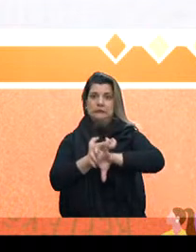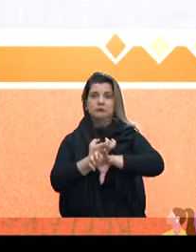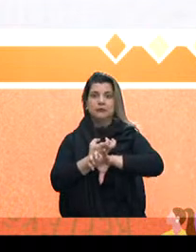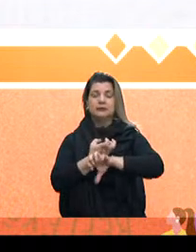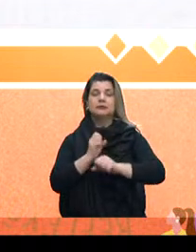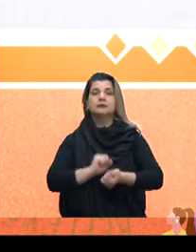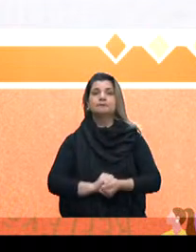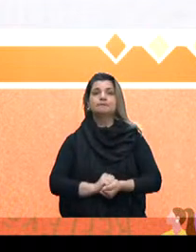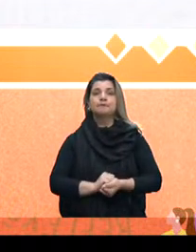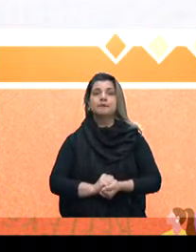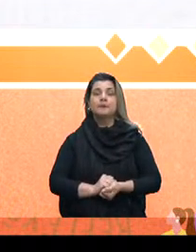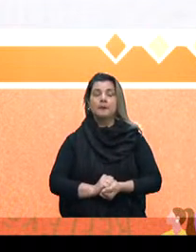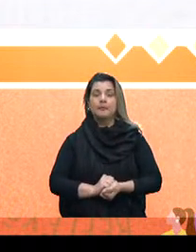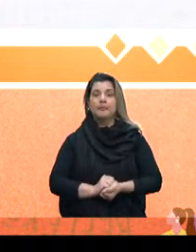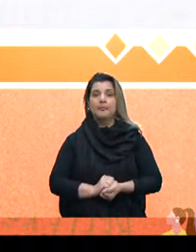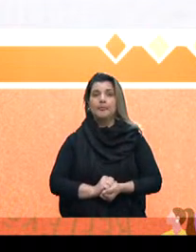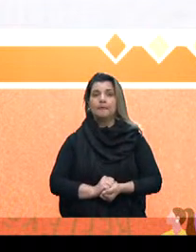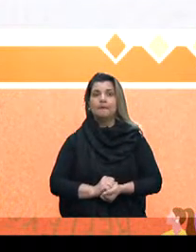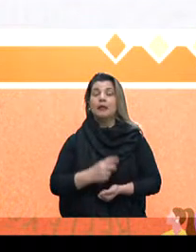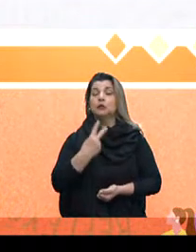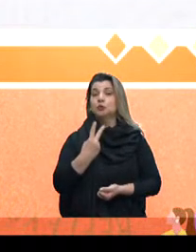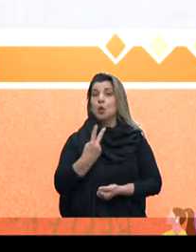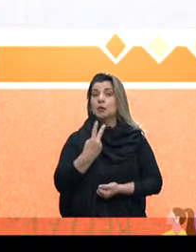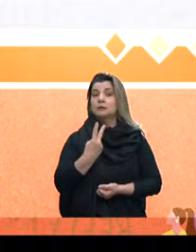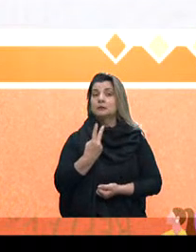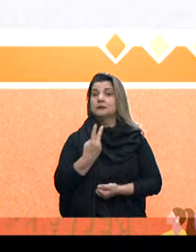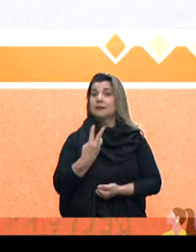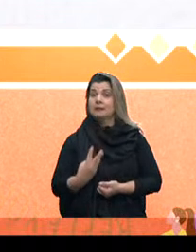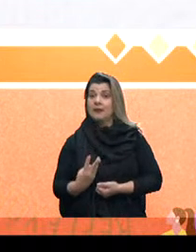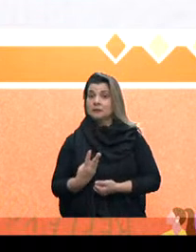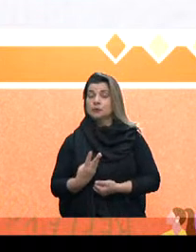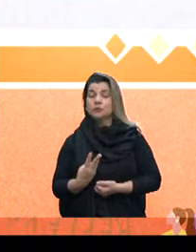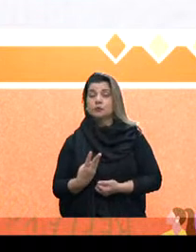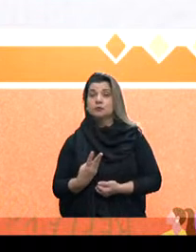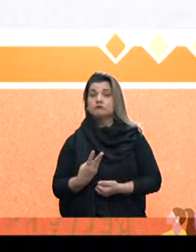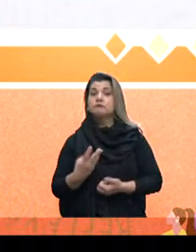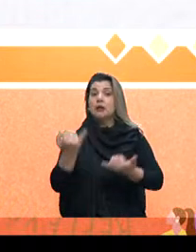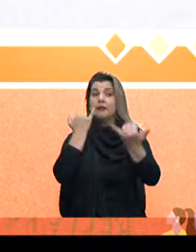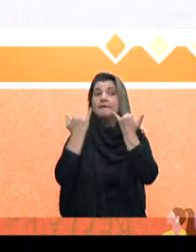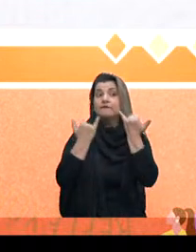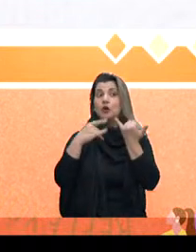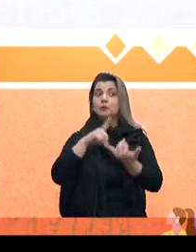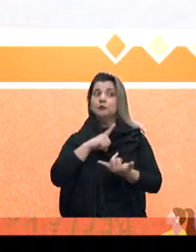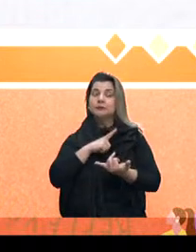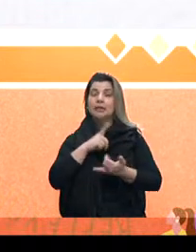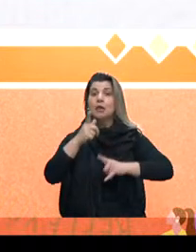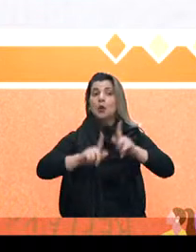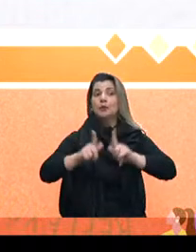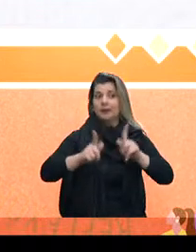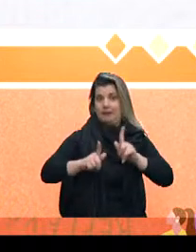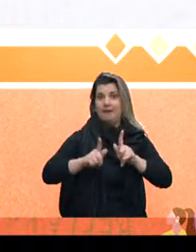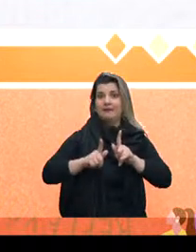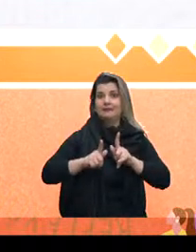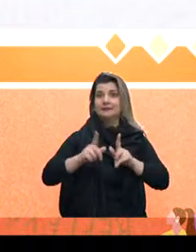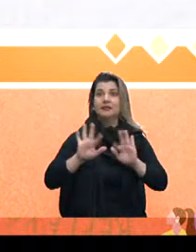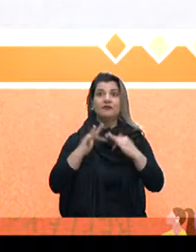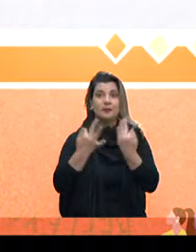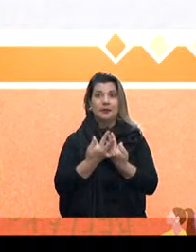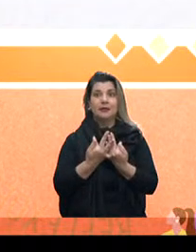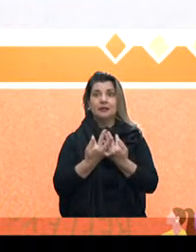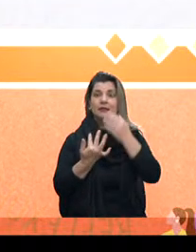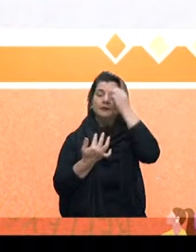ou seja, são dois terços que se declaram ter alguém da família ou se próprio estudando no ensino superior ou privado,